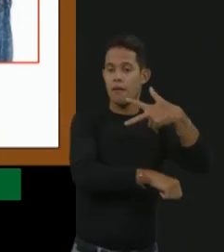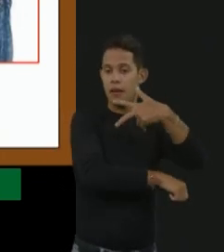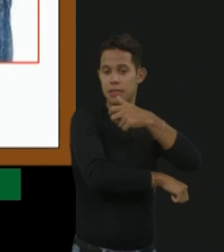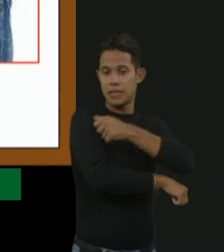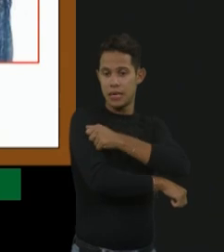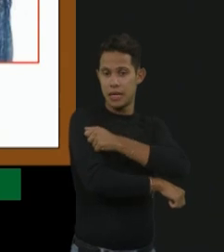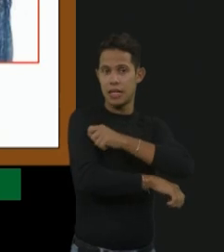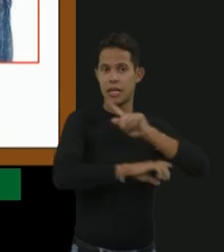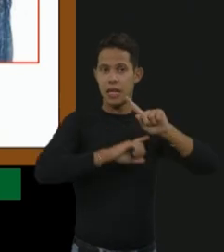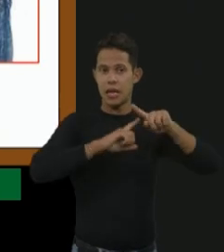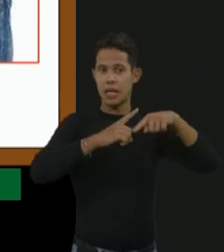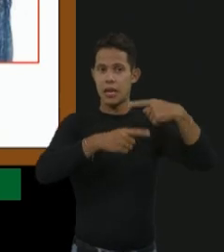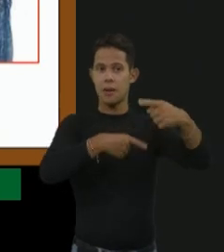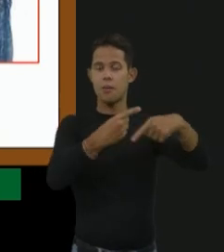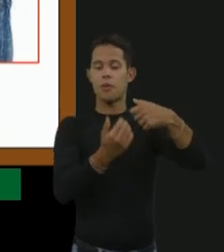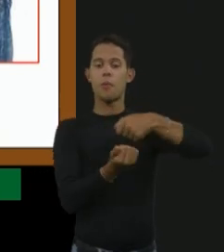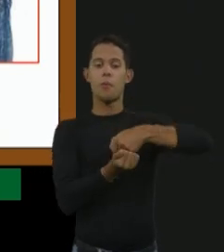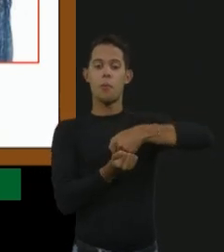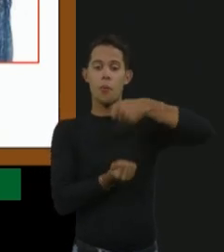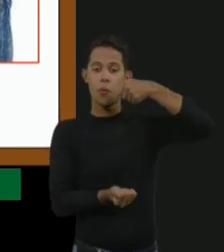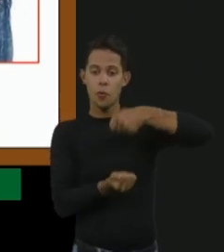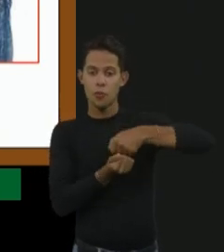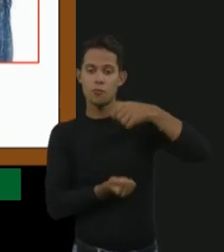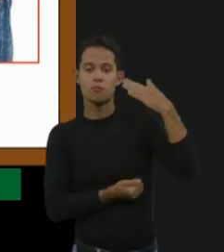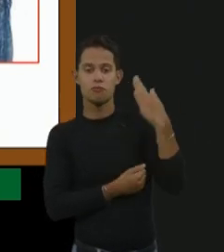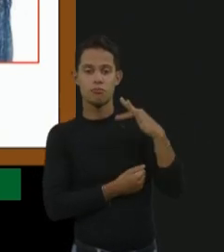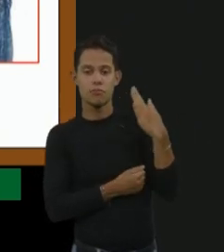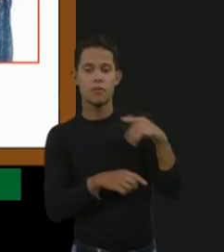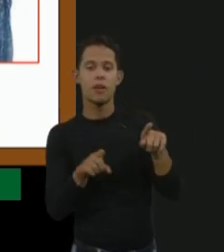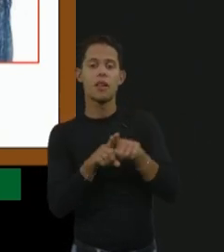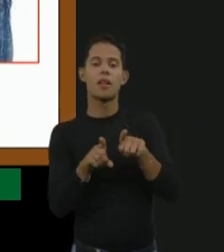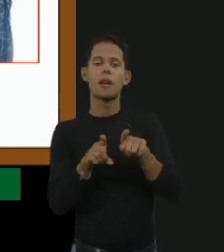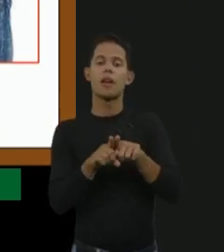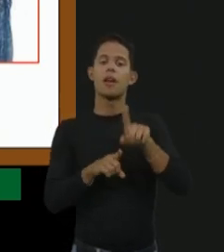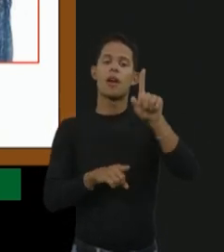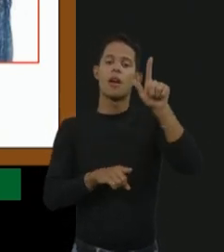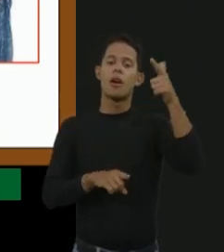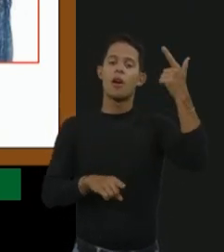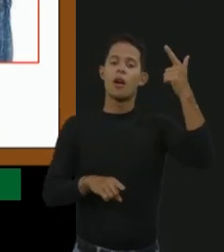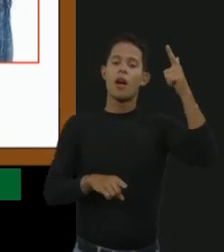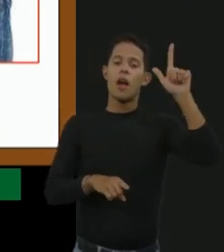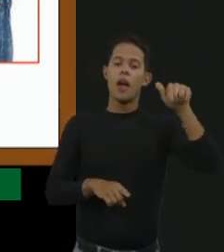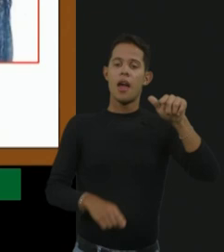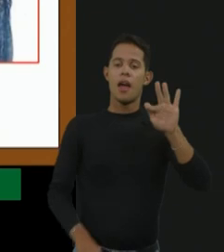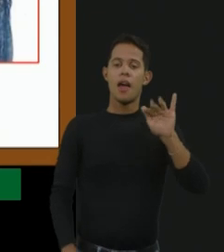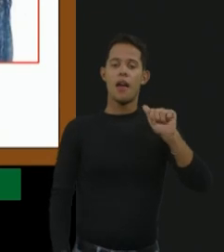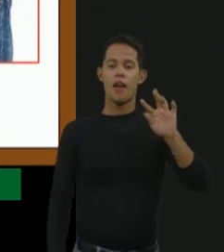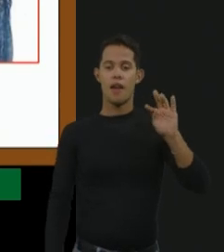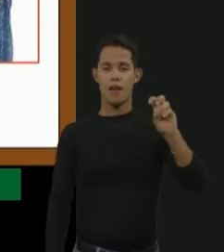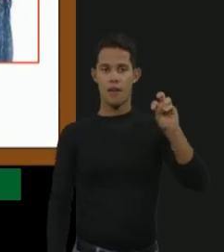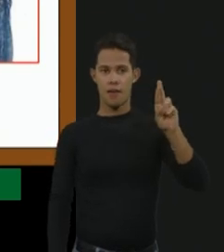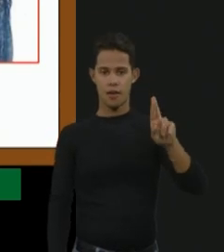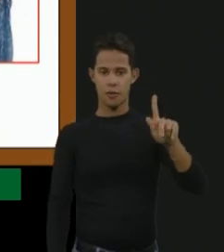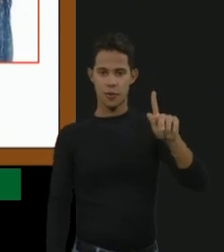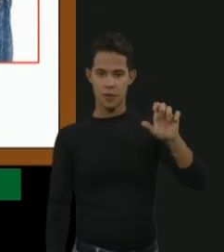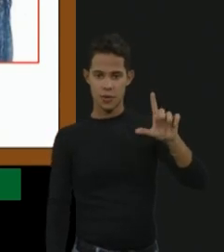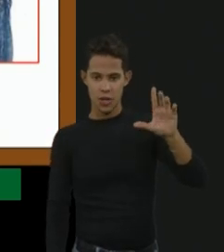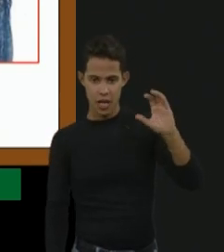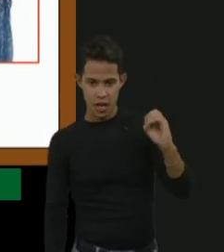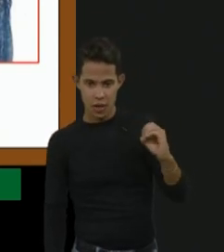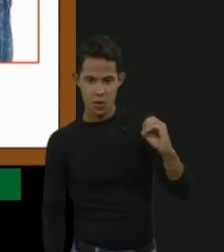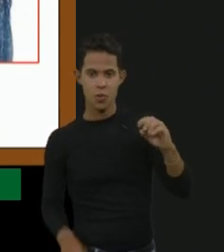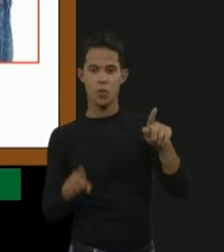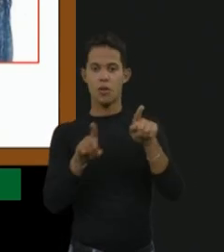o gelo, que a gente fala que é fator e gelo, que é numa intercorrência. E também,